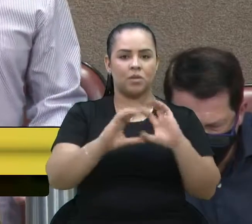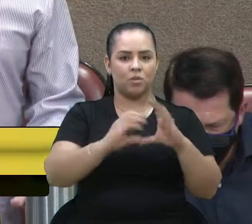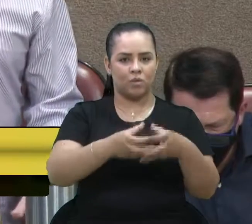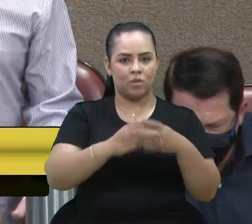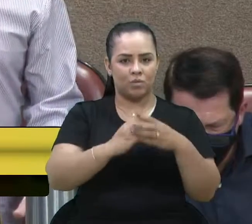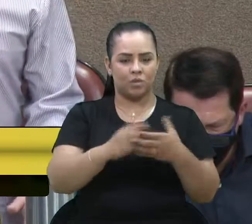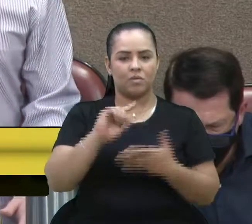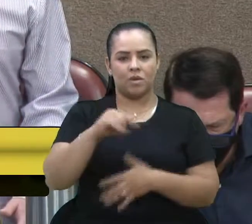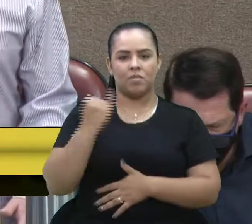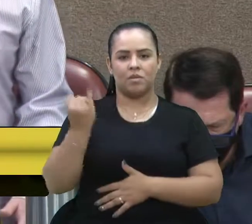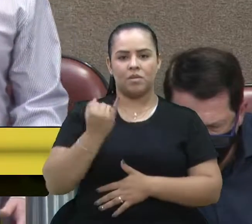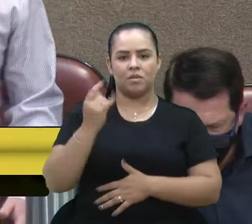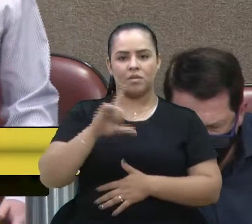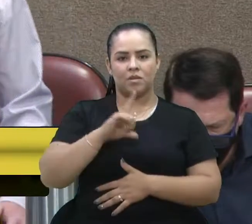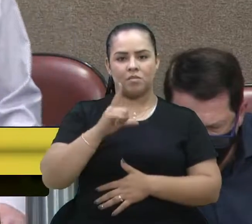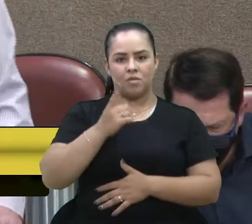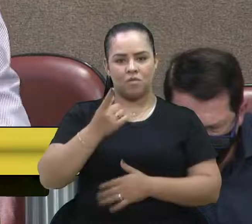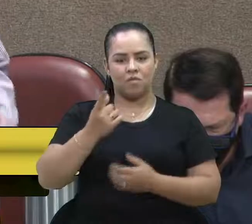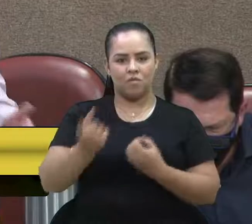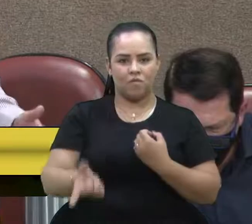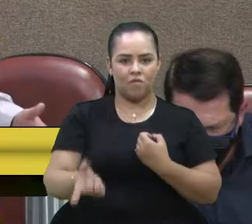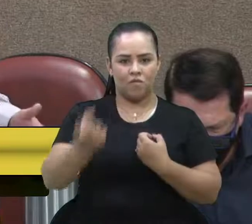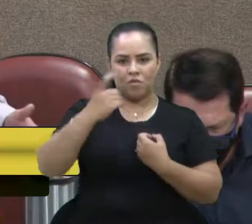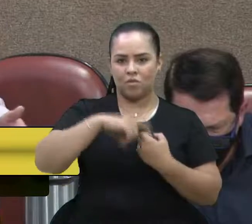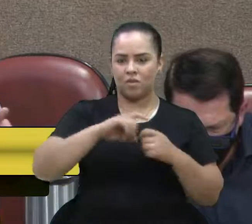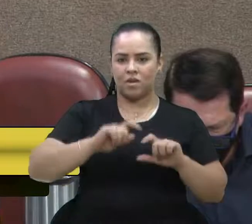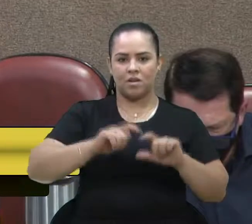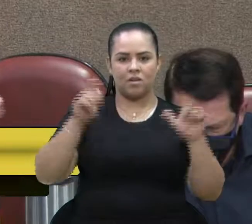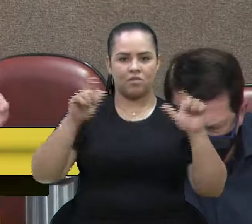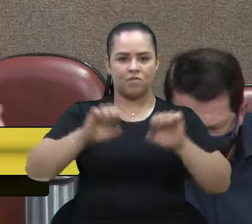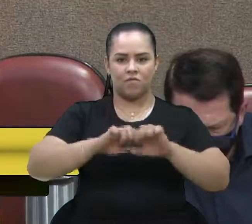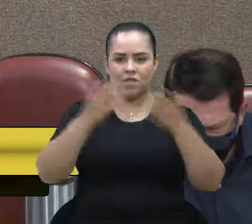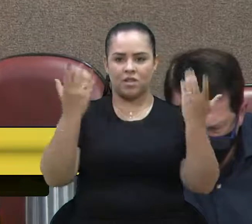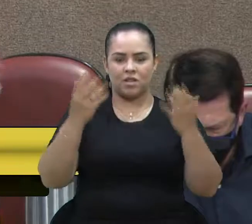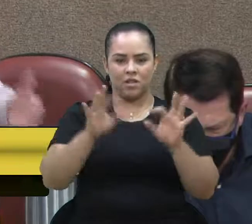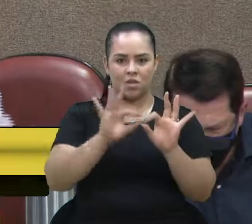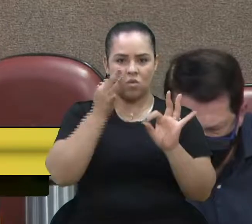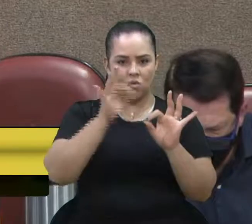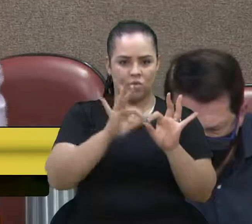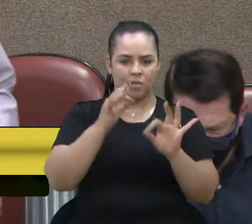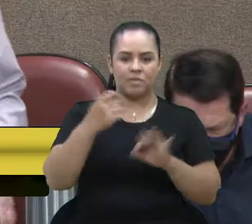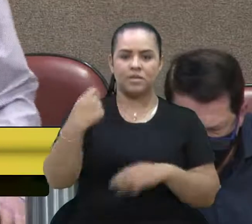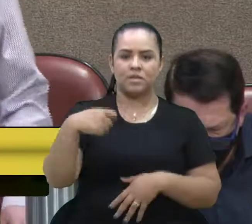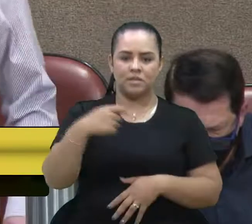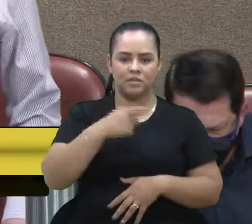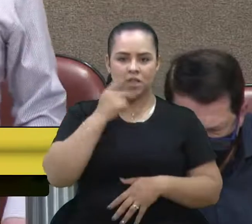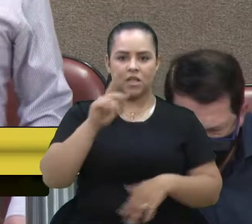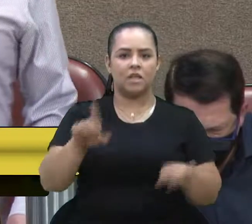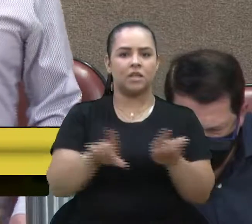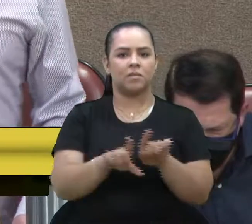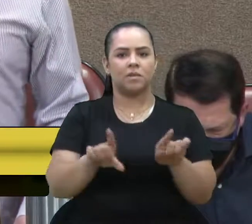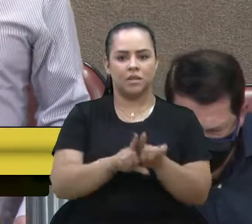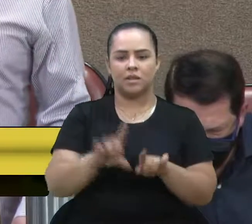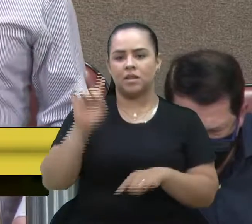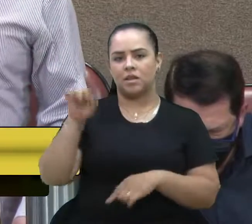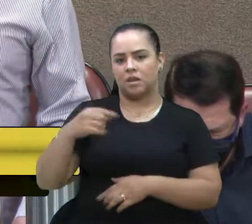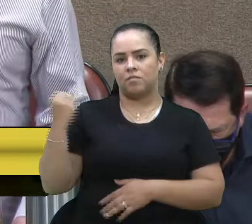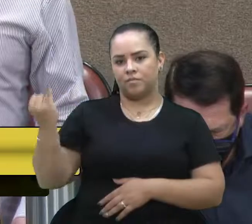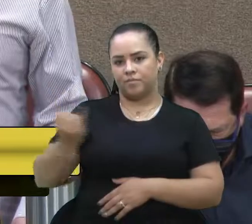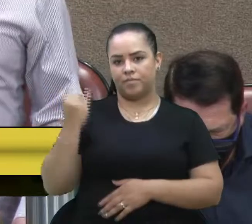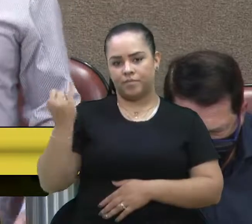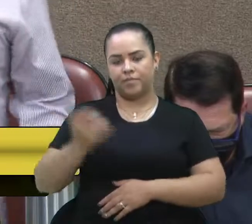Então, é importante uma retomada com uma grande festa da uva. Isso também há de se dizer e é muito importante.